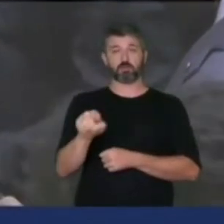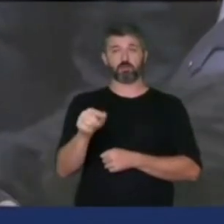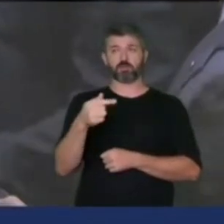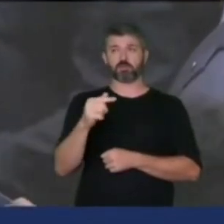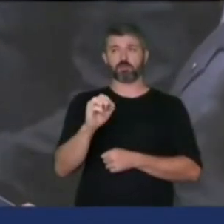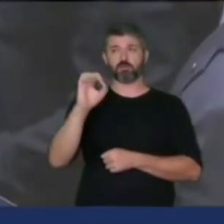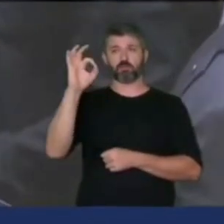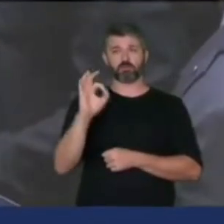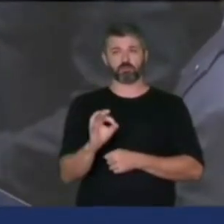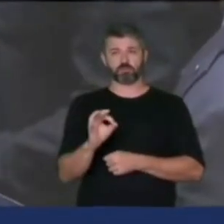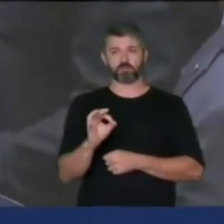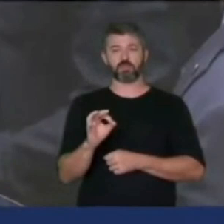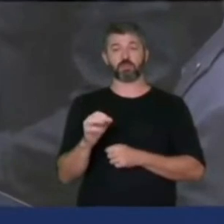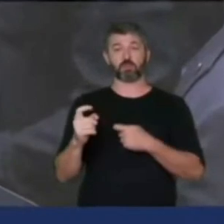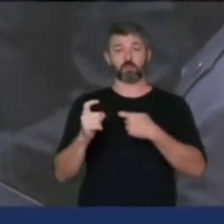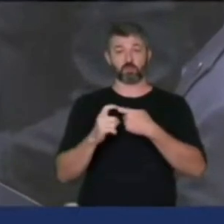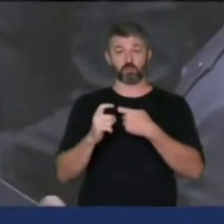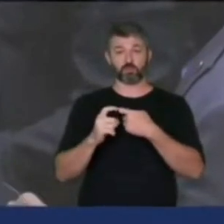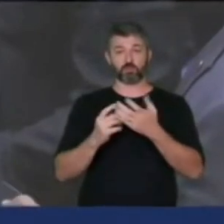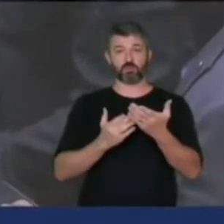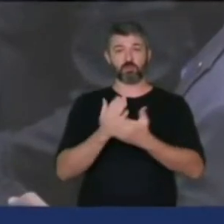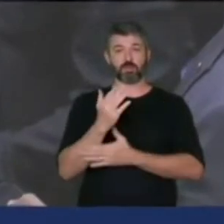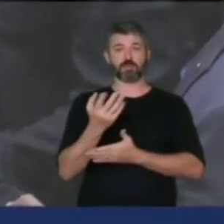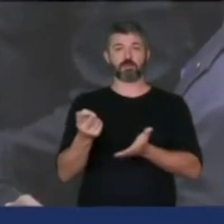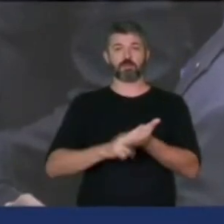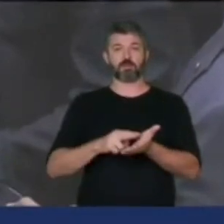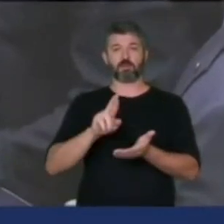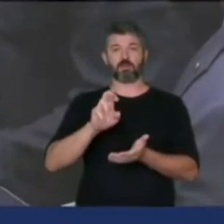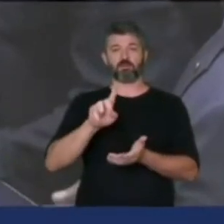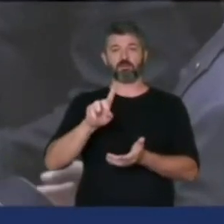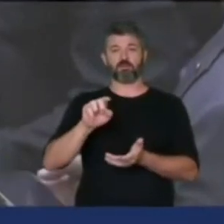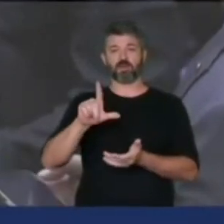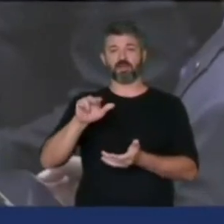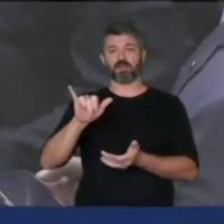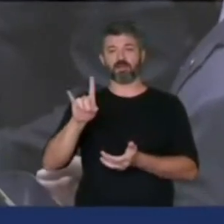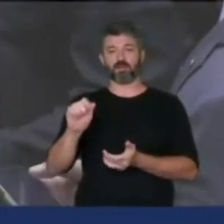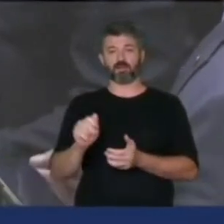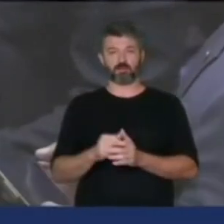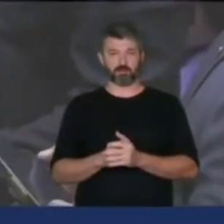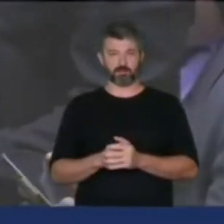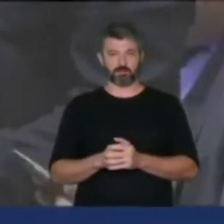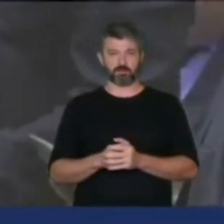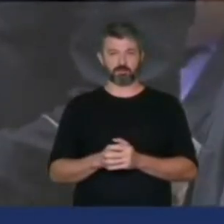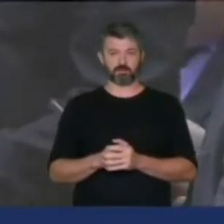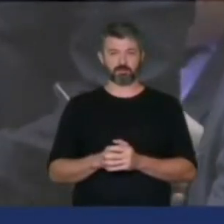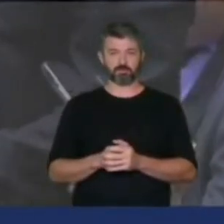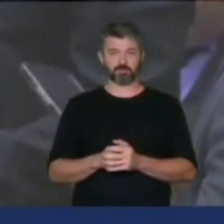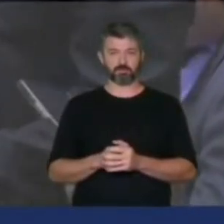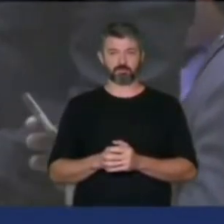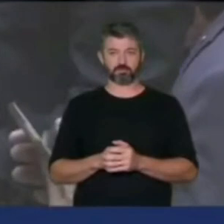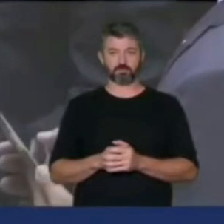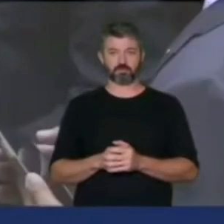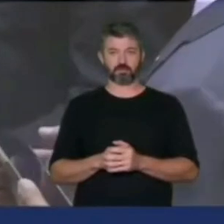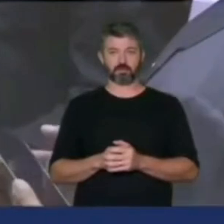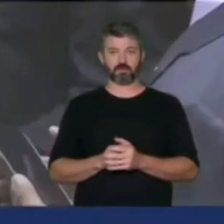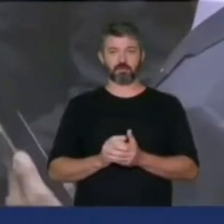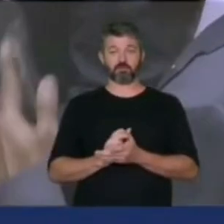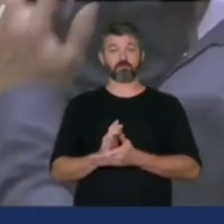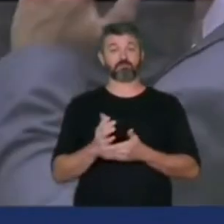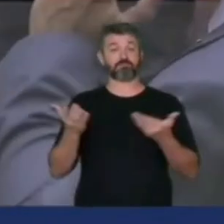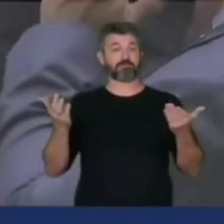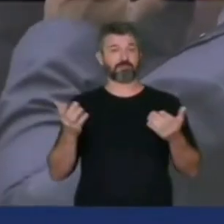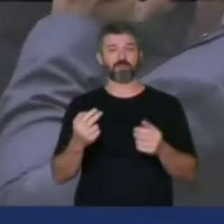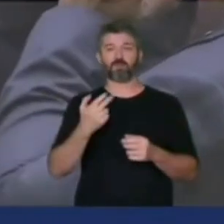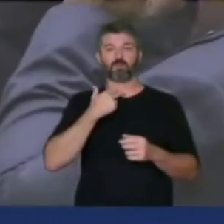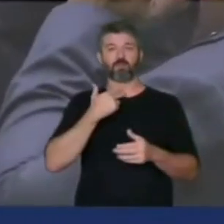% dos médicos passaram no Revalida, dos médicos de outros países passaram no Revalida aqui no Brasil. Então, não pode